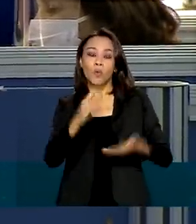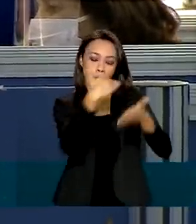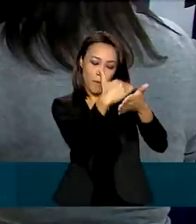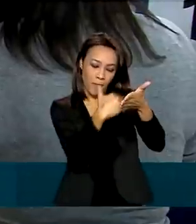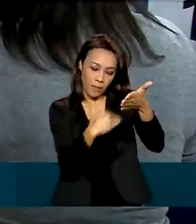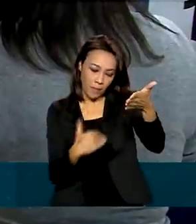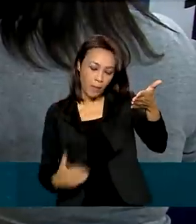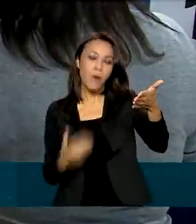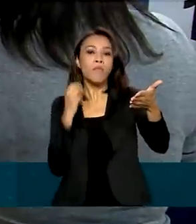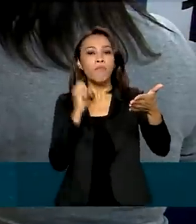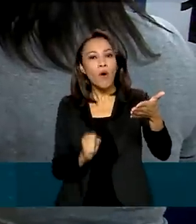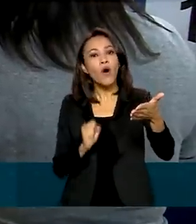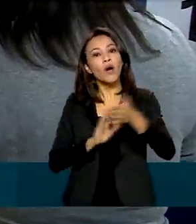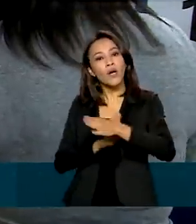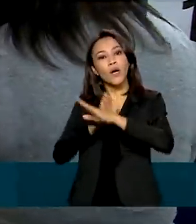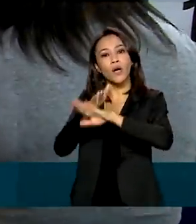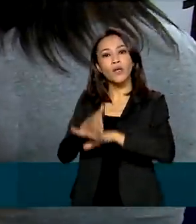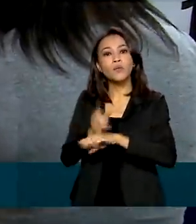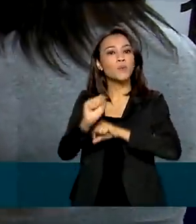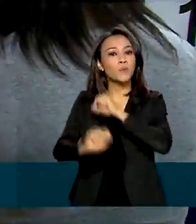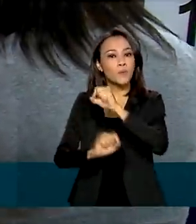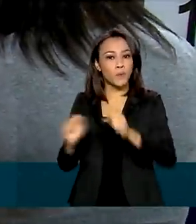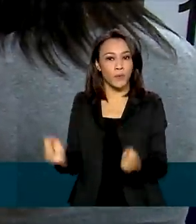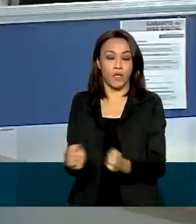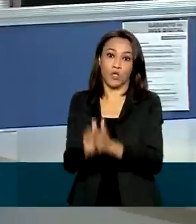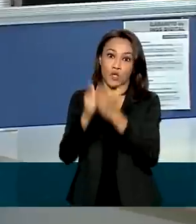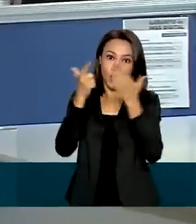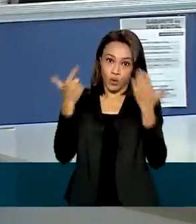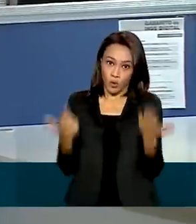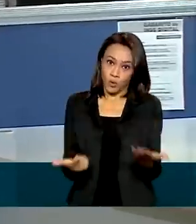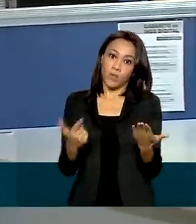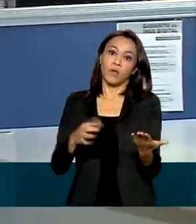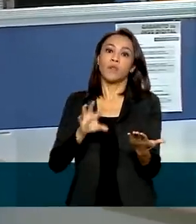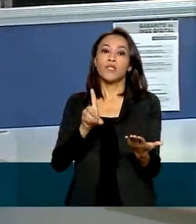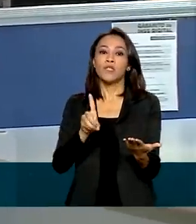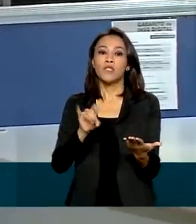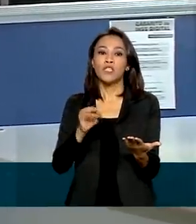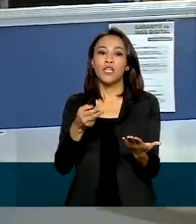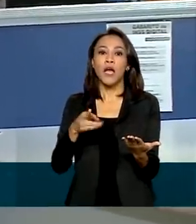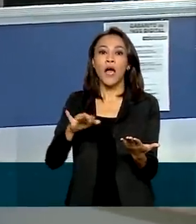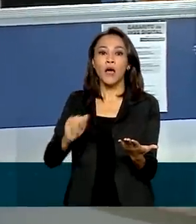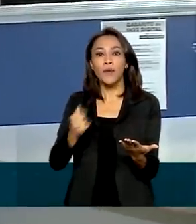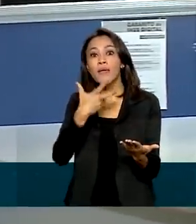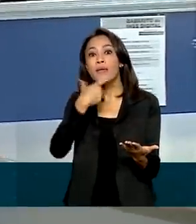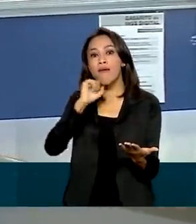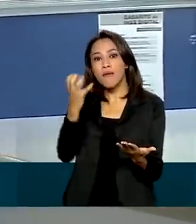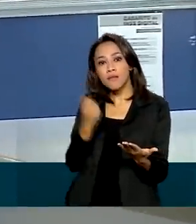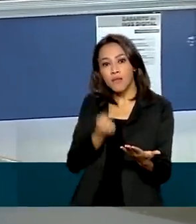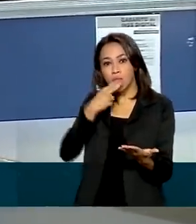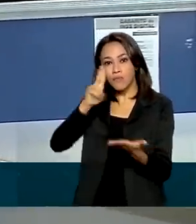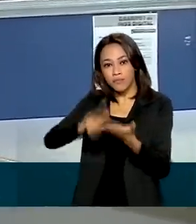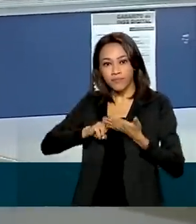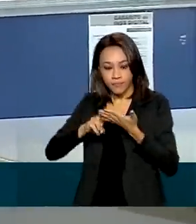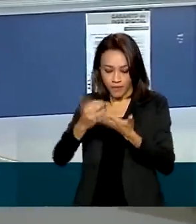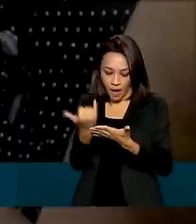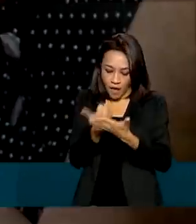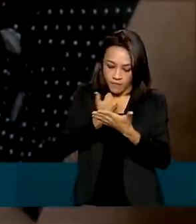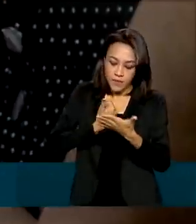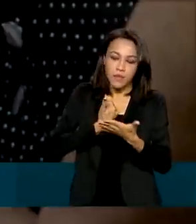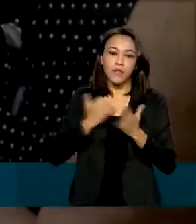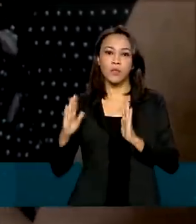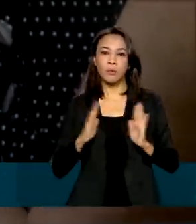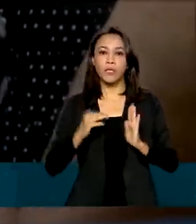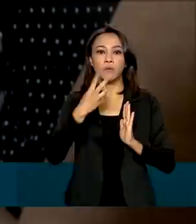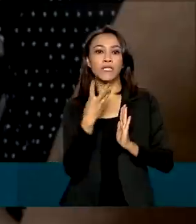pode ser consultada no Diário Oficial da União. Quem recebe a notificação tem 30 dias a contar da data de recebimento marcada lá pelos